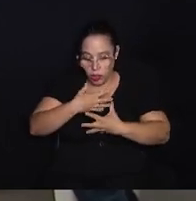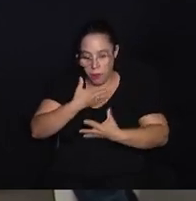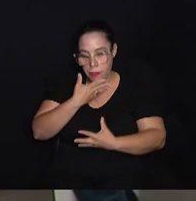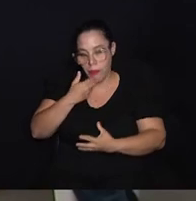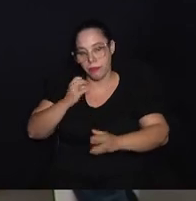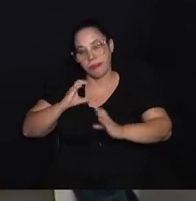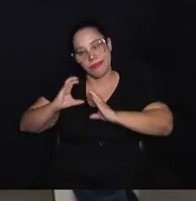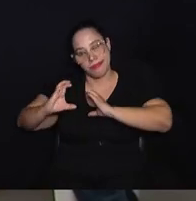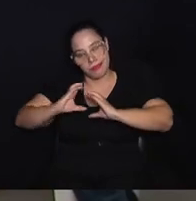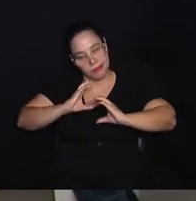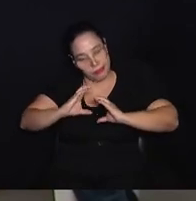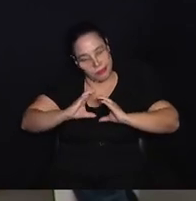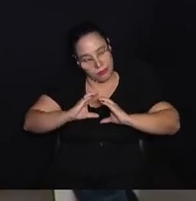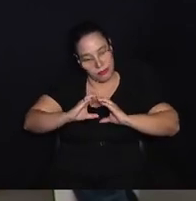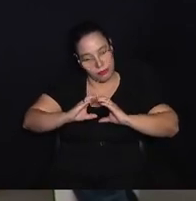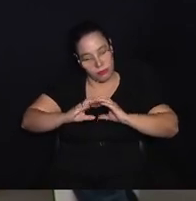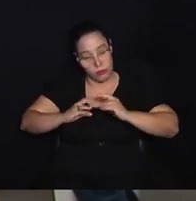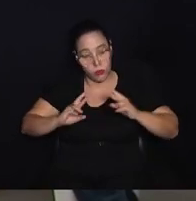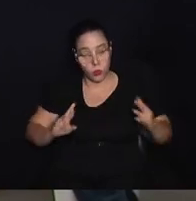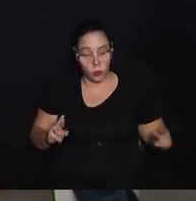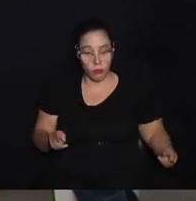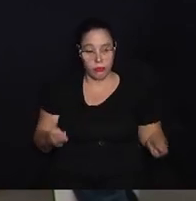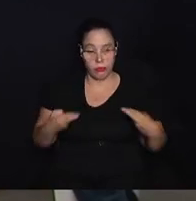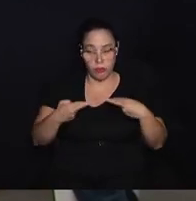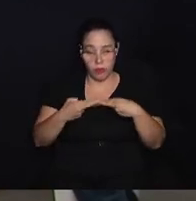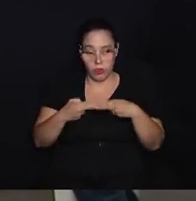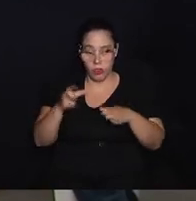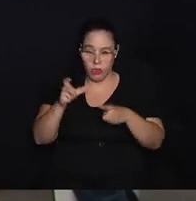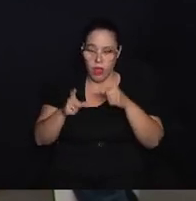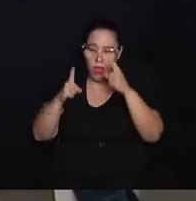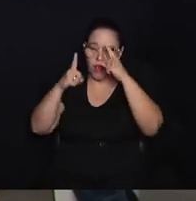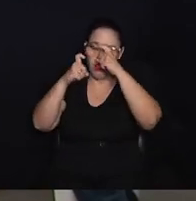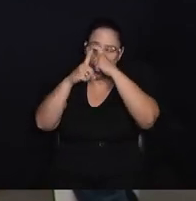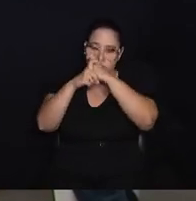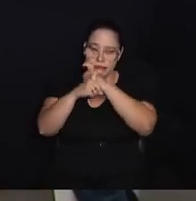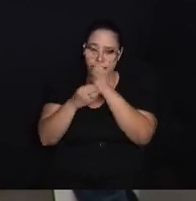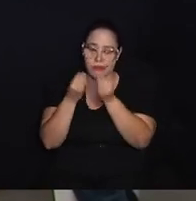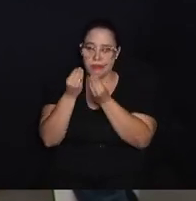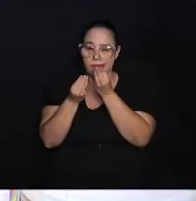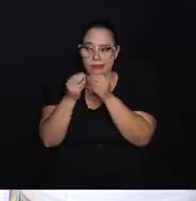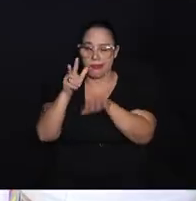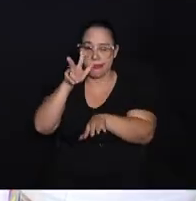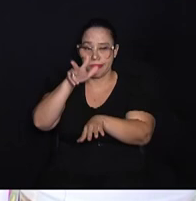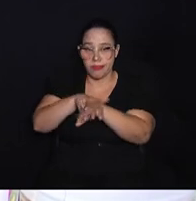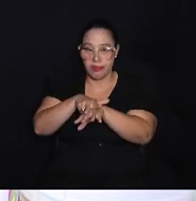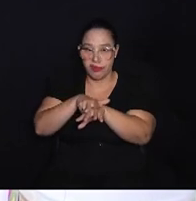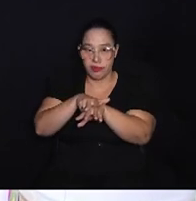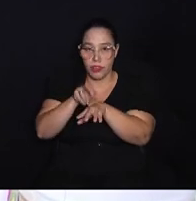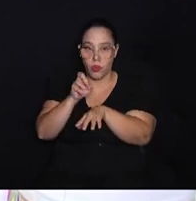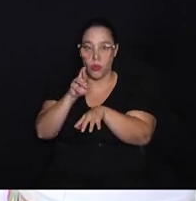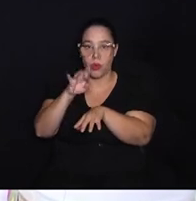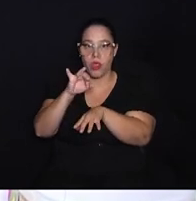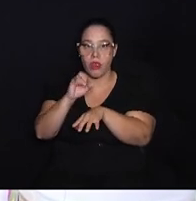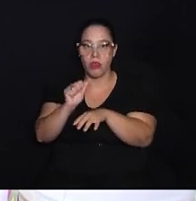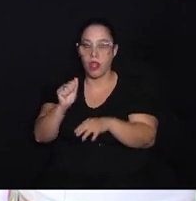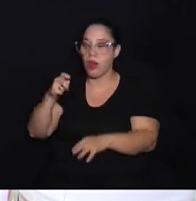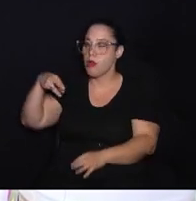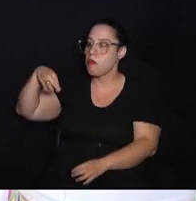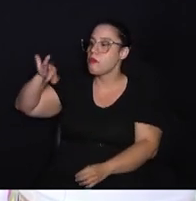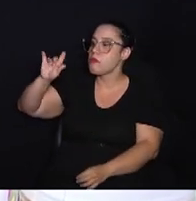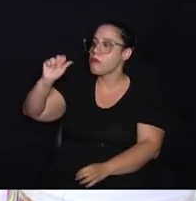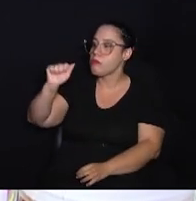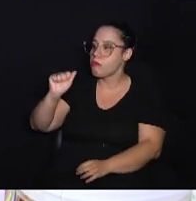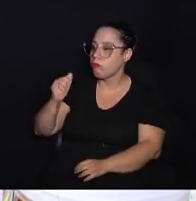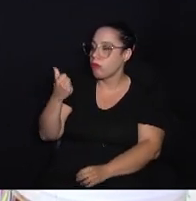comunicação e a ressignificação de momentos difíceis, como no ambiente de UTI. Para a Amanda, que acompanha a